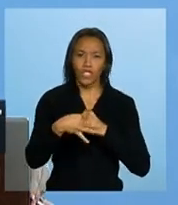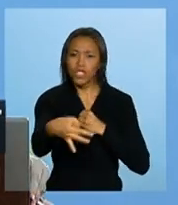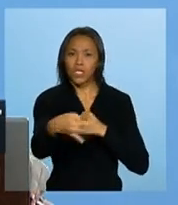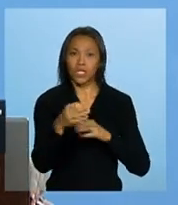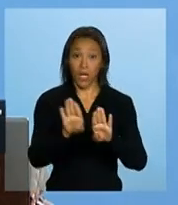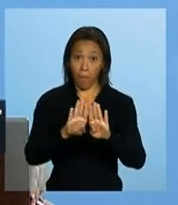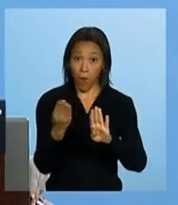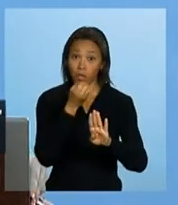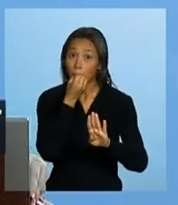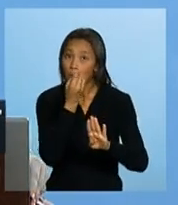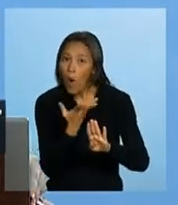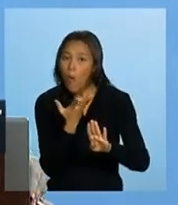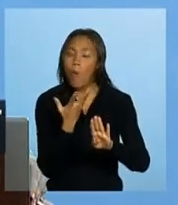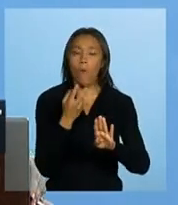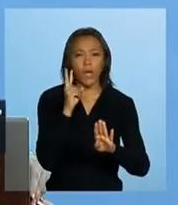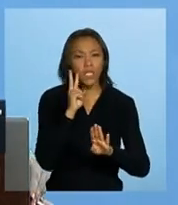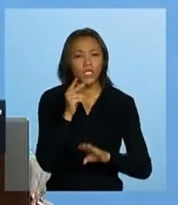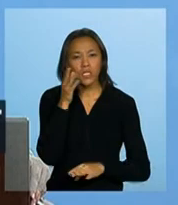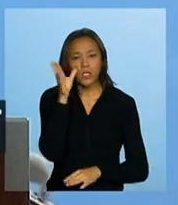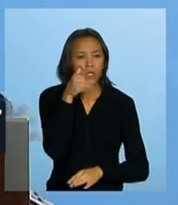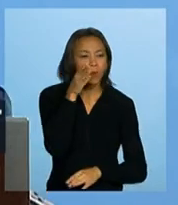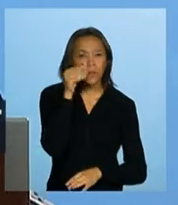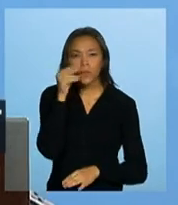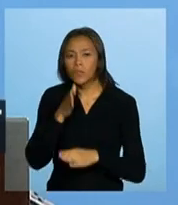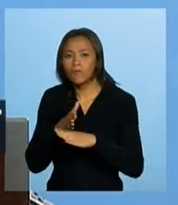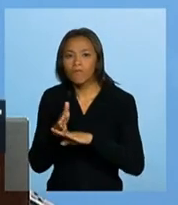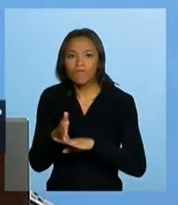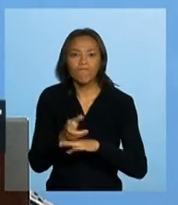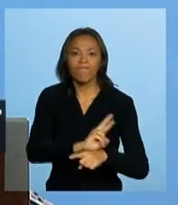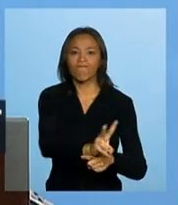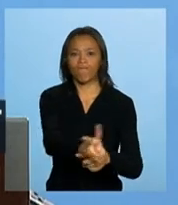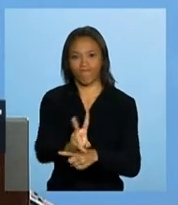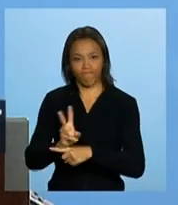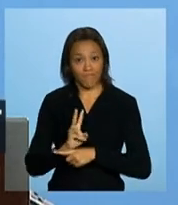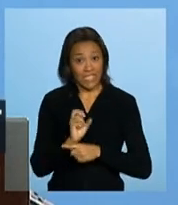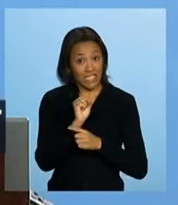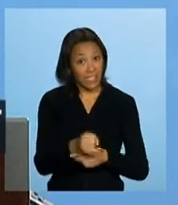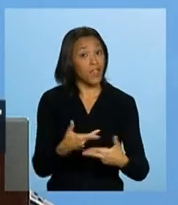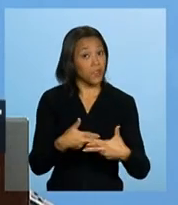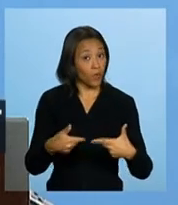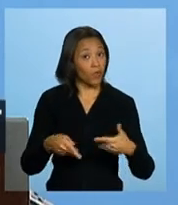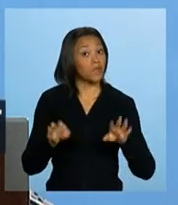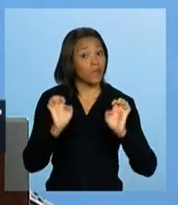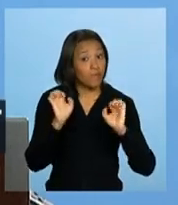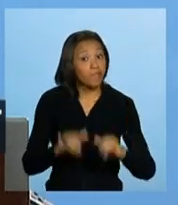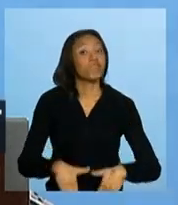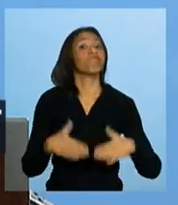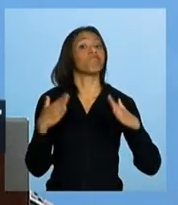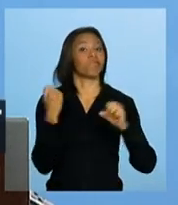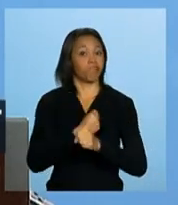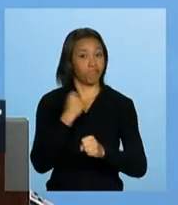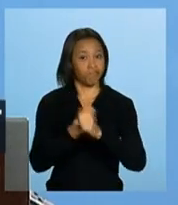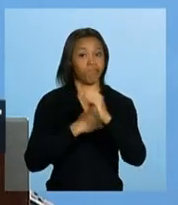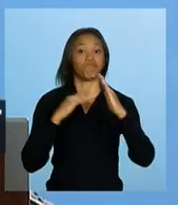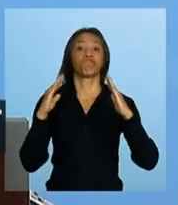boa, se, enfim, se as coisas estavam nos conformes.